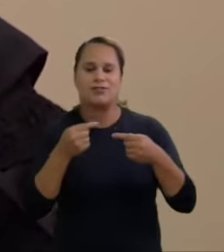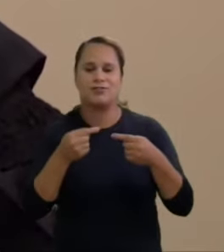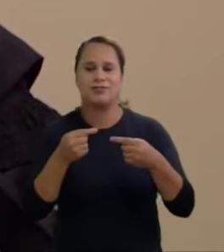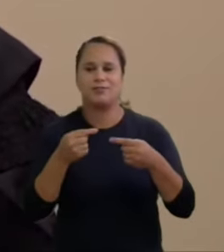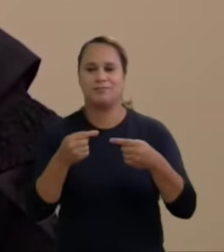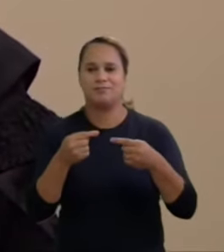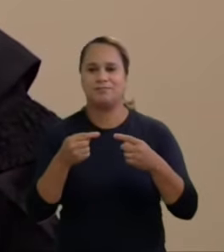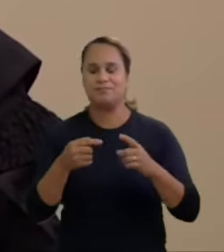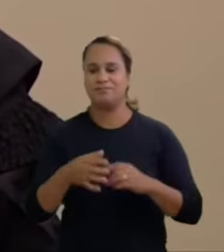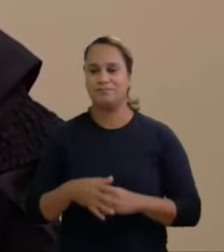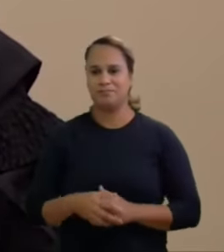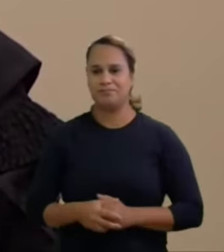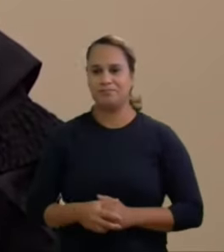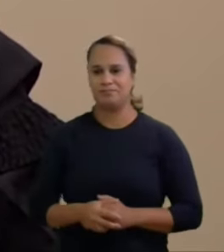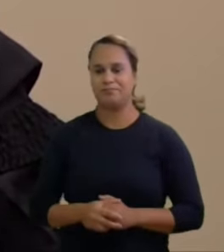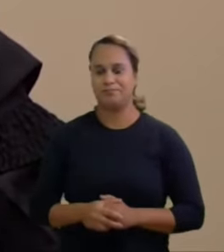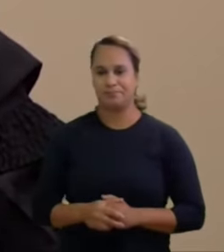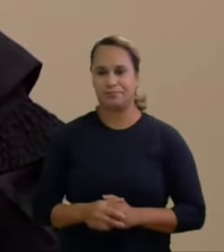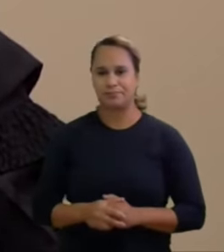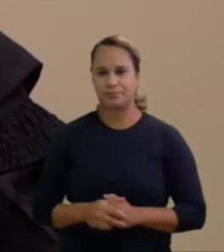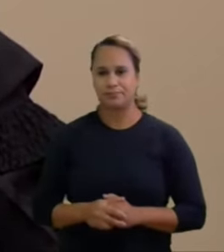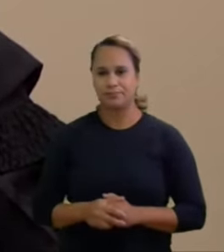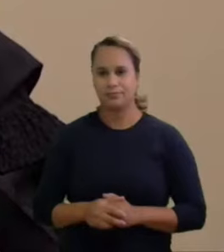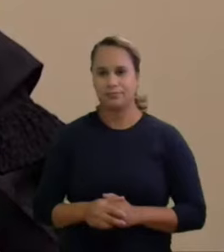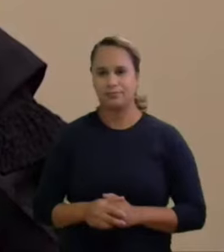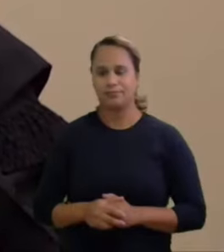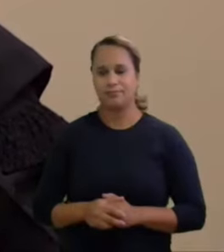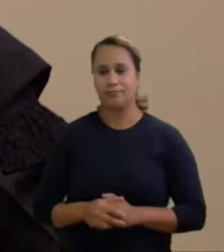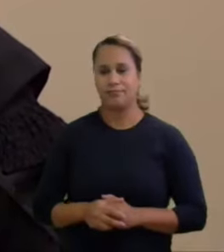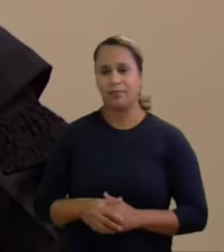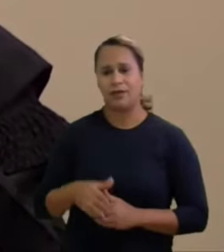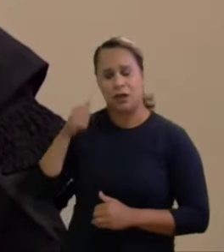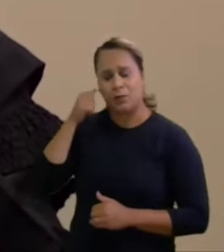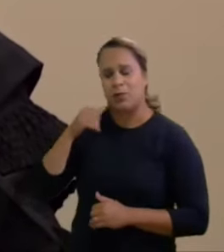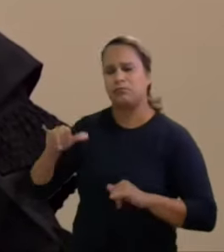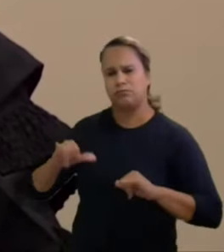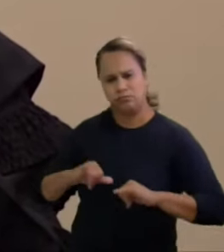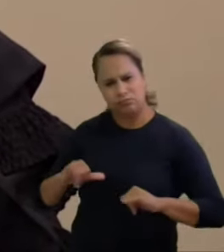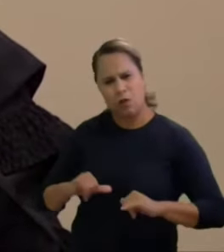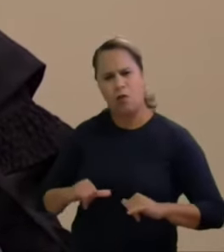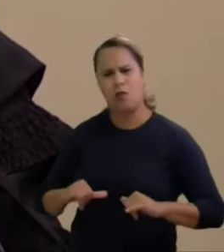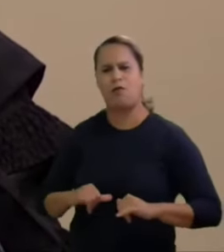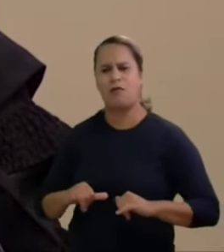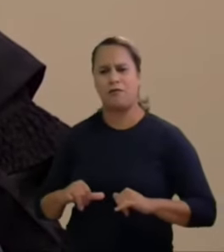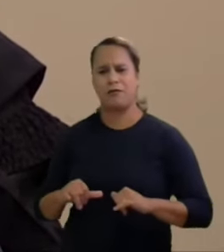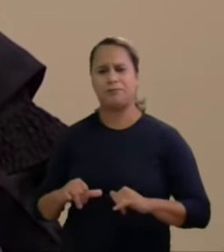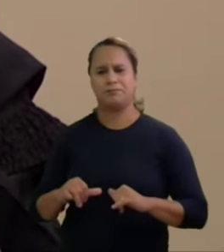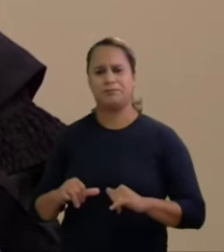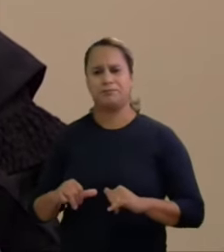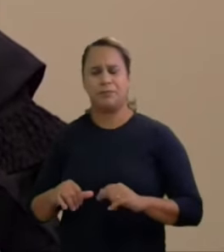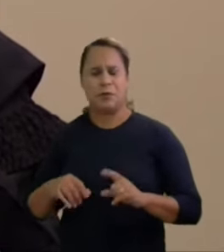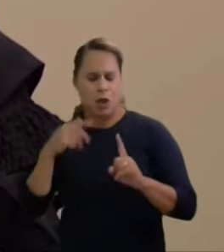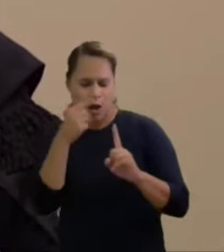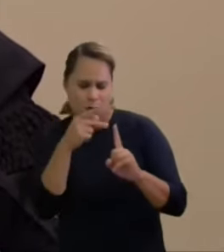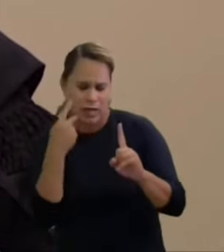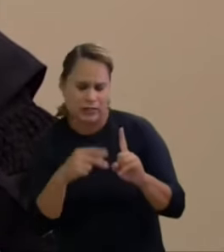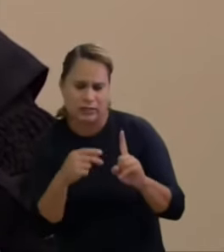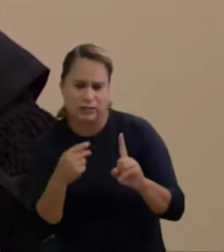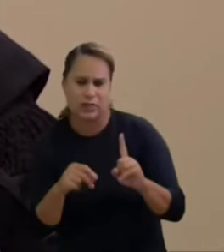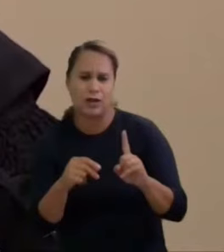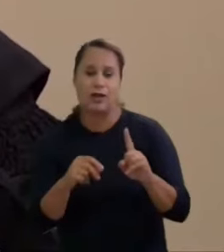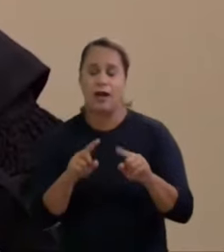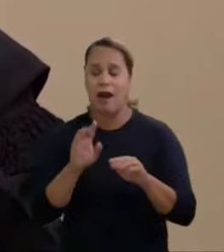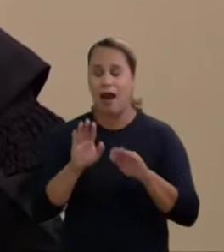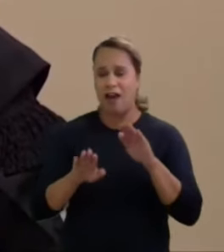destinatária de ataques pessoais, inclusive com agressões e comentários impróprios sobre o seu corpo, sua condição feminina. Muitas vezes as ideias dela são